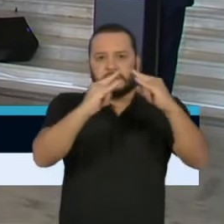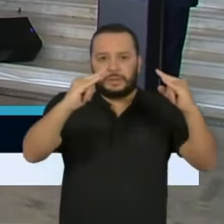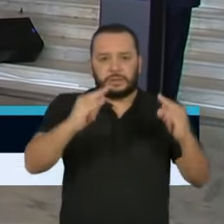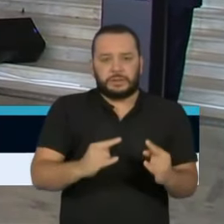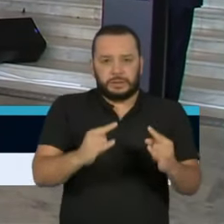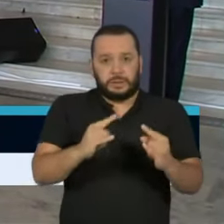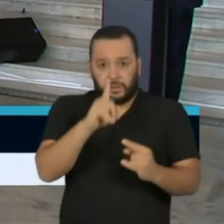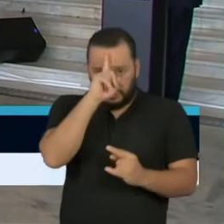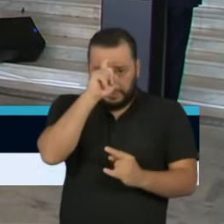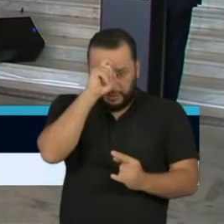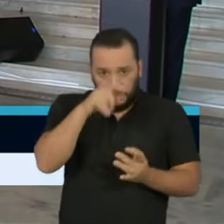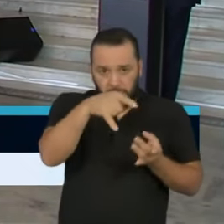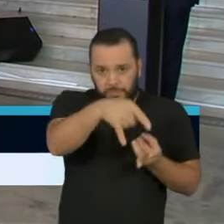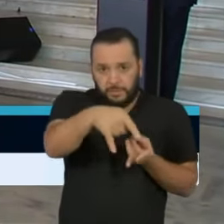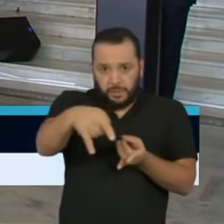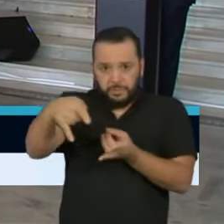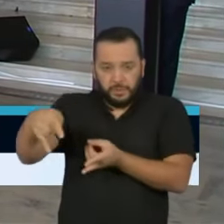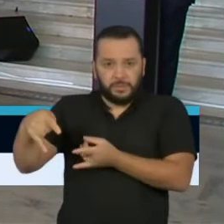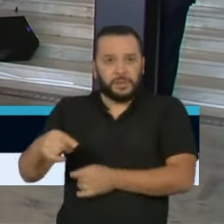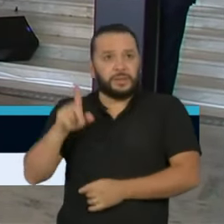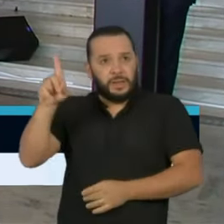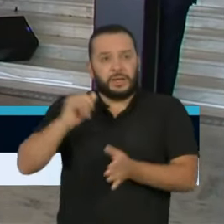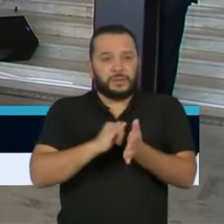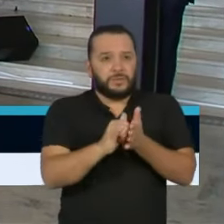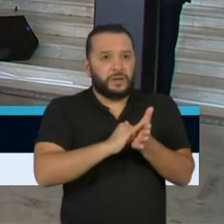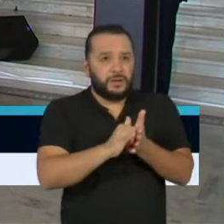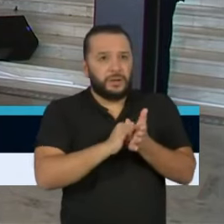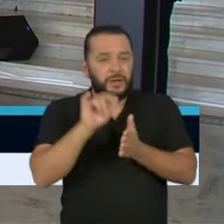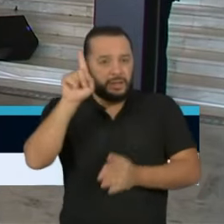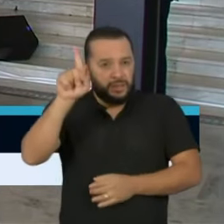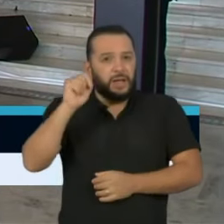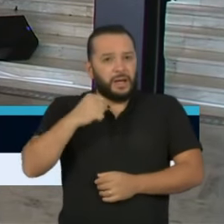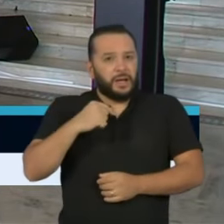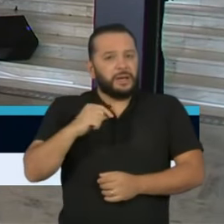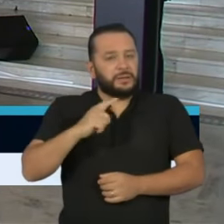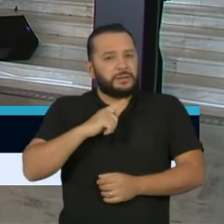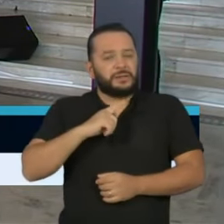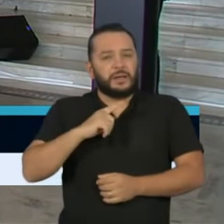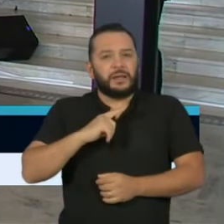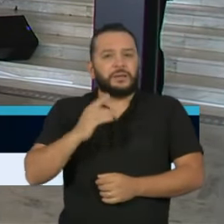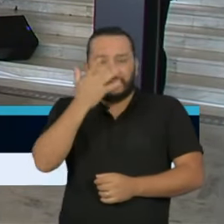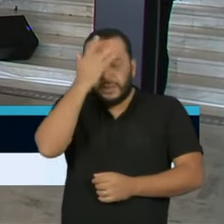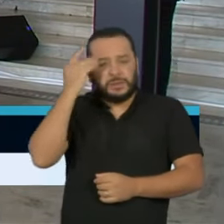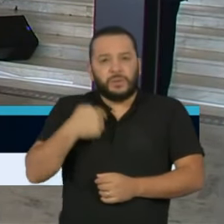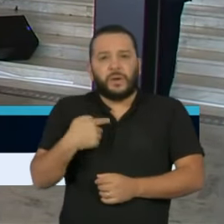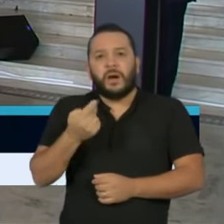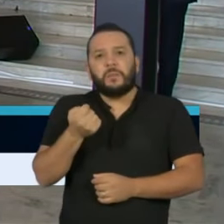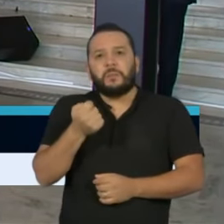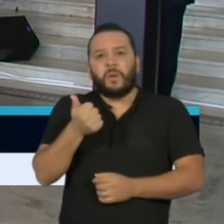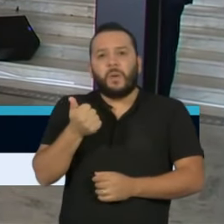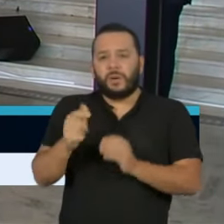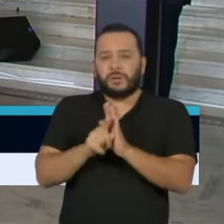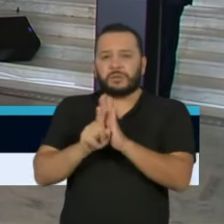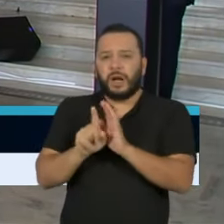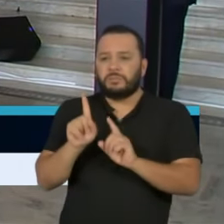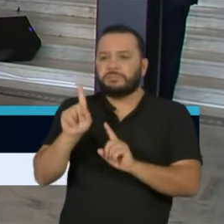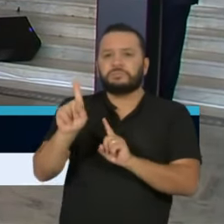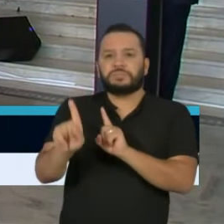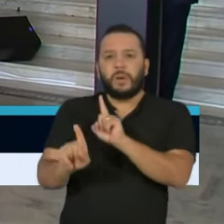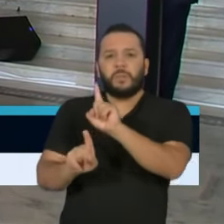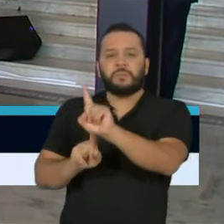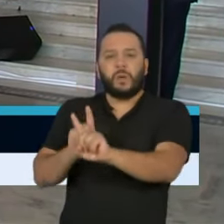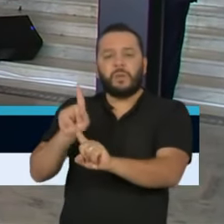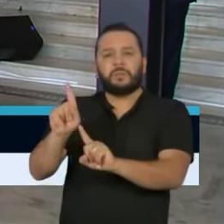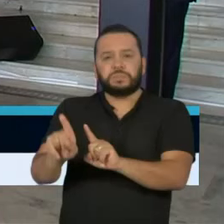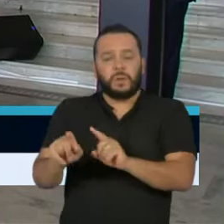Nova Iorque, a gente viu que o navio hospitalar enviado pelo governo americano recebeu um número mínimo de pacientes por conta do risco de contágio dos servidores